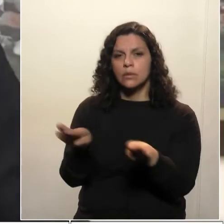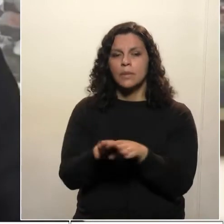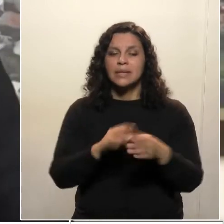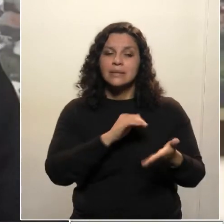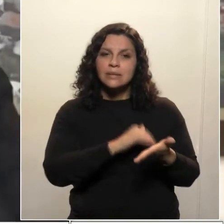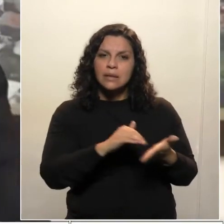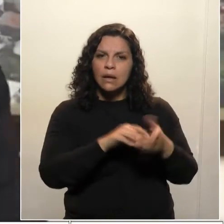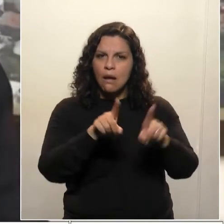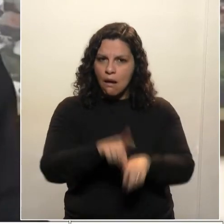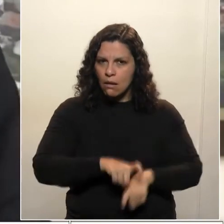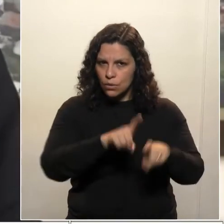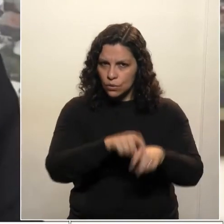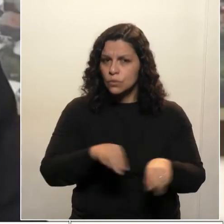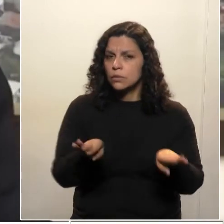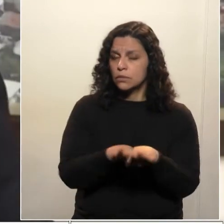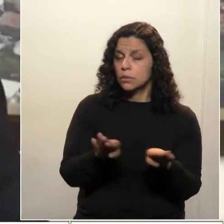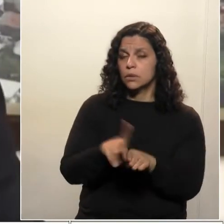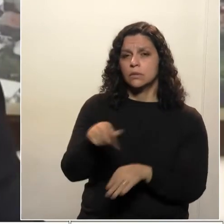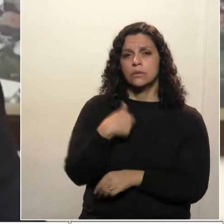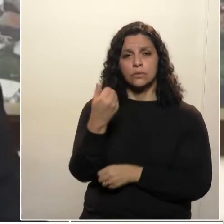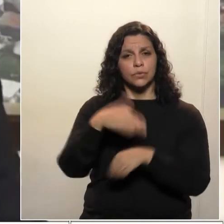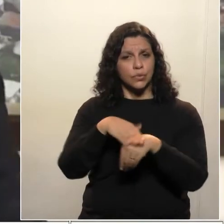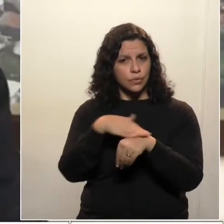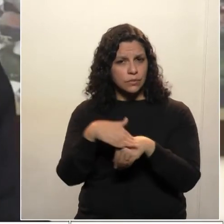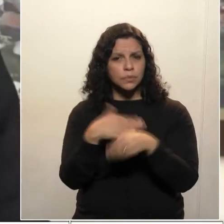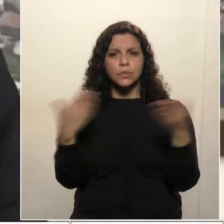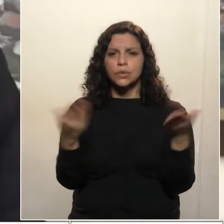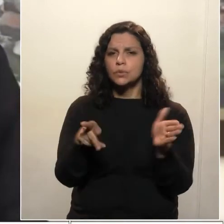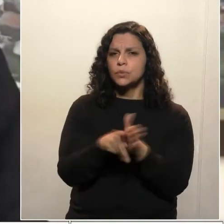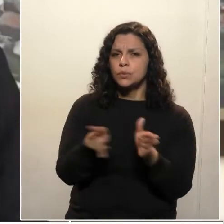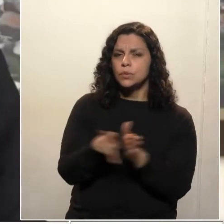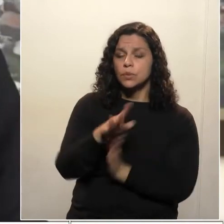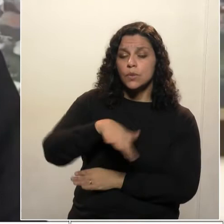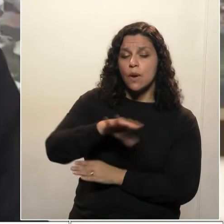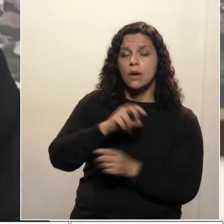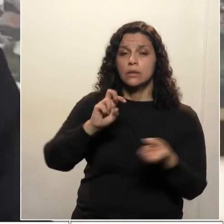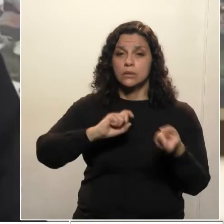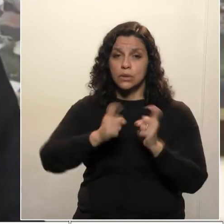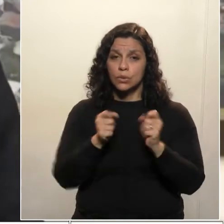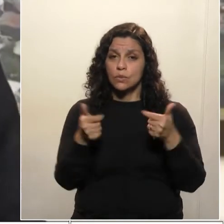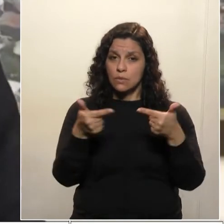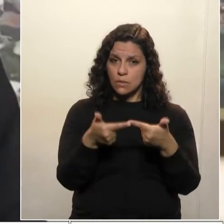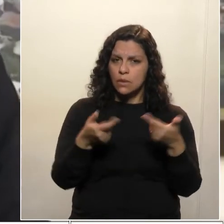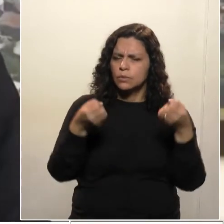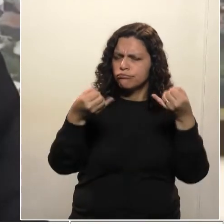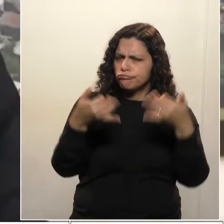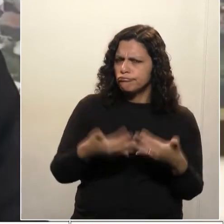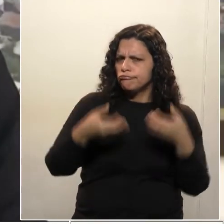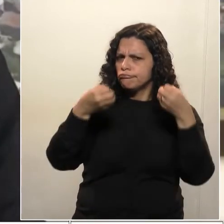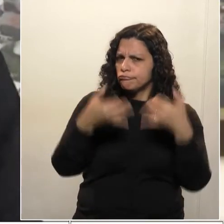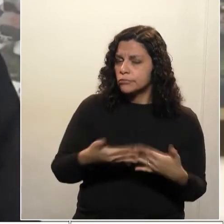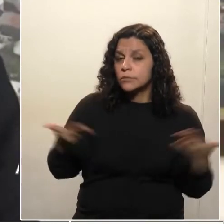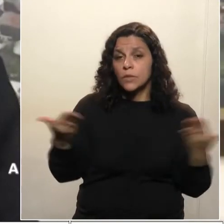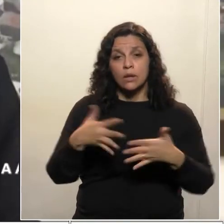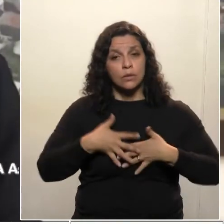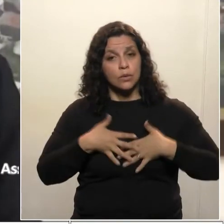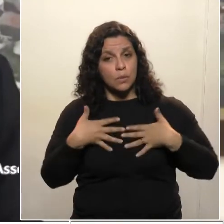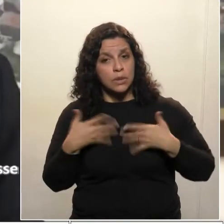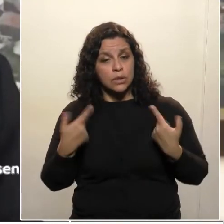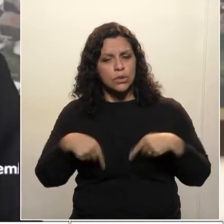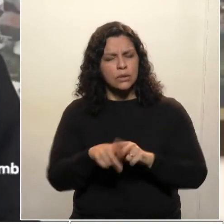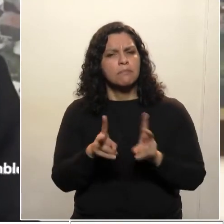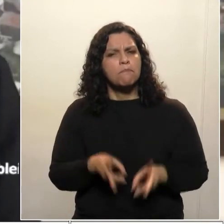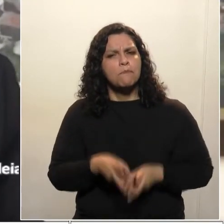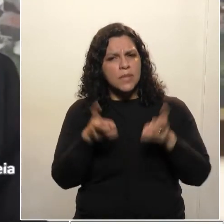Agricultura, e falamos, inclusive, nessas sessões da Assembleia, e é com satisfação que nós temos